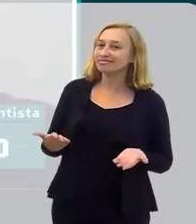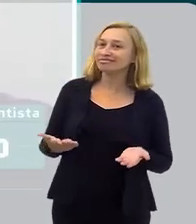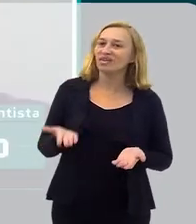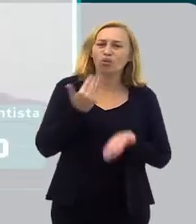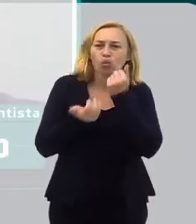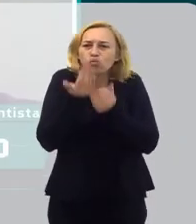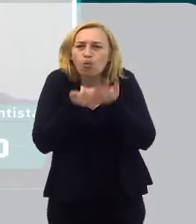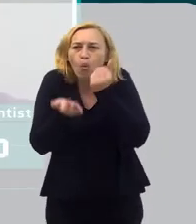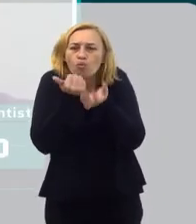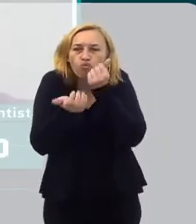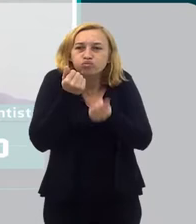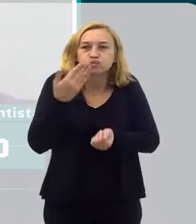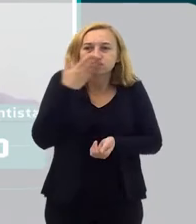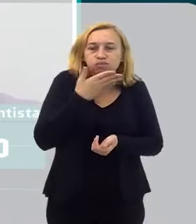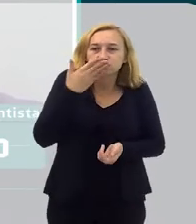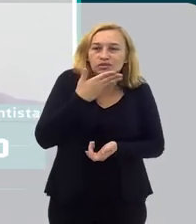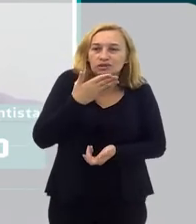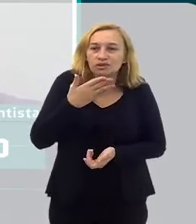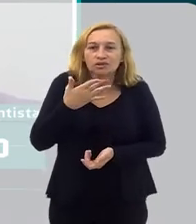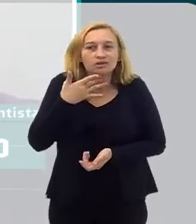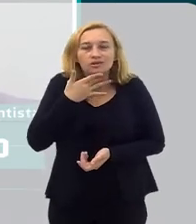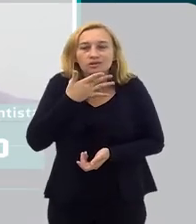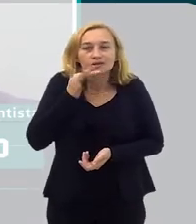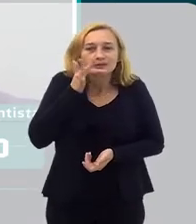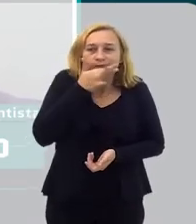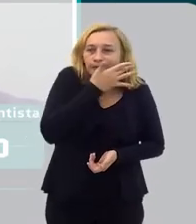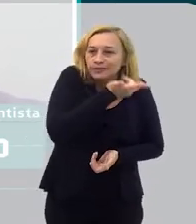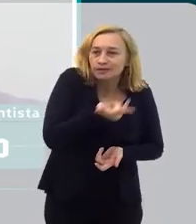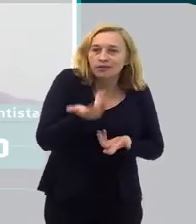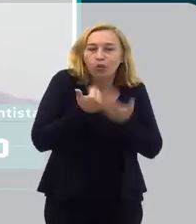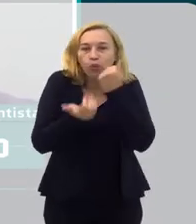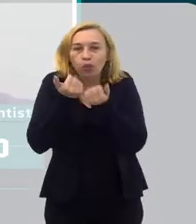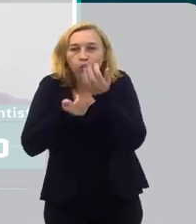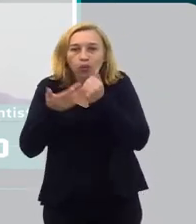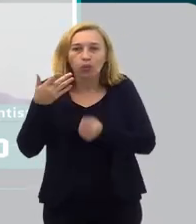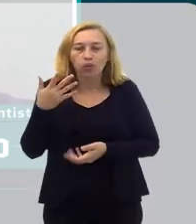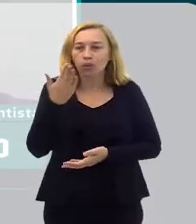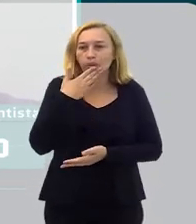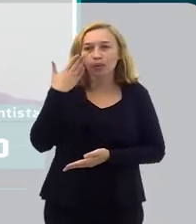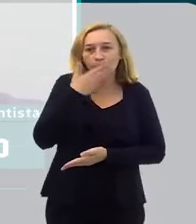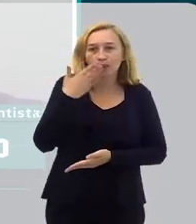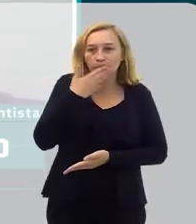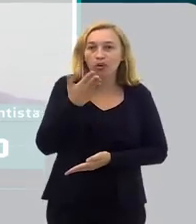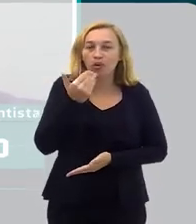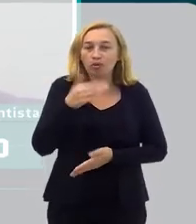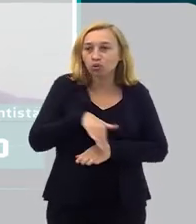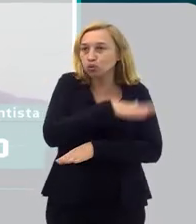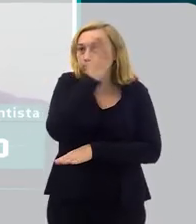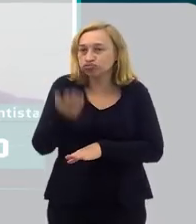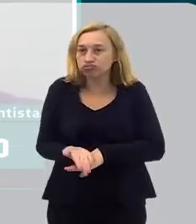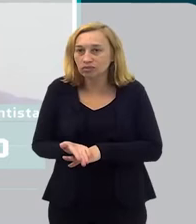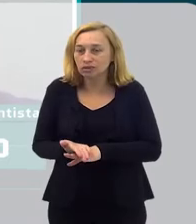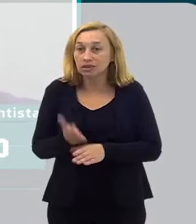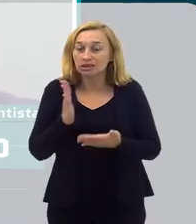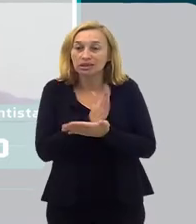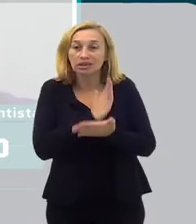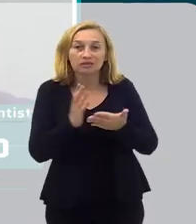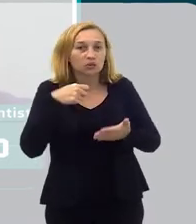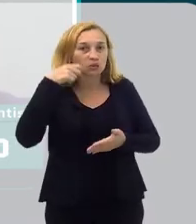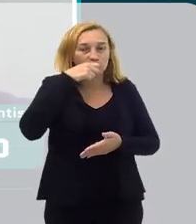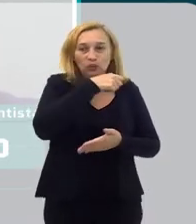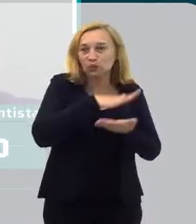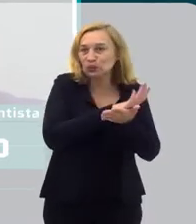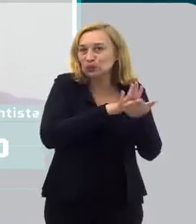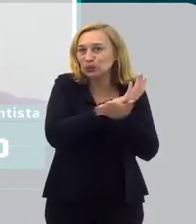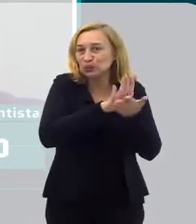eu vou querer comer doce, vai dar aquela vontade de uma coisa bem suculenta, né? E comer o dia inteiro. E, às vezes, não escovo